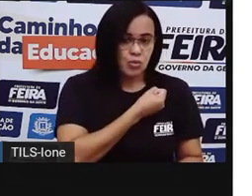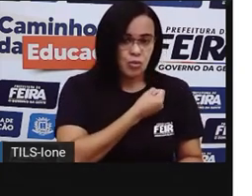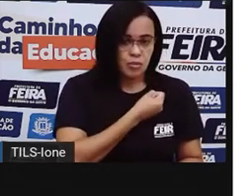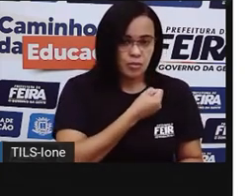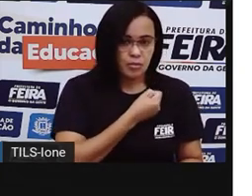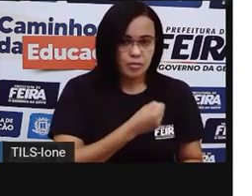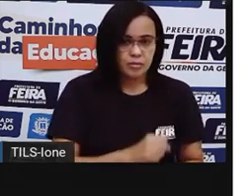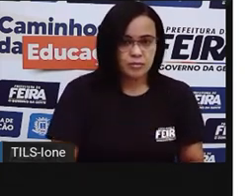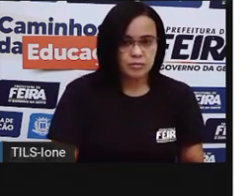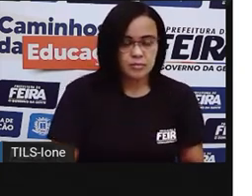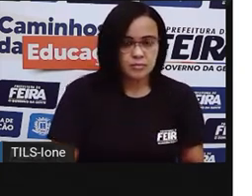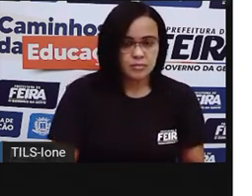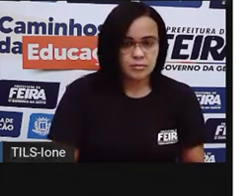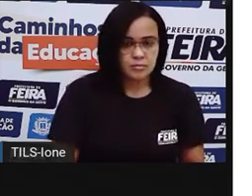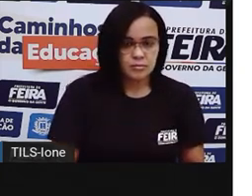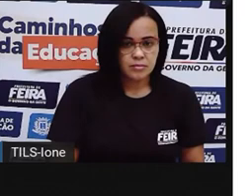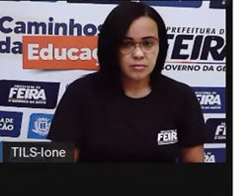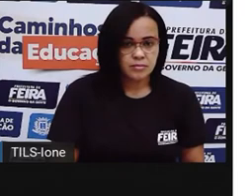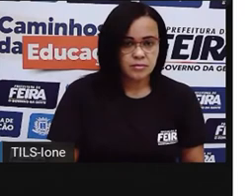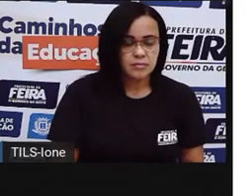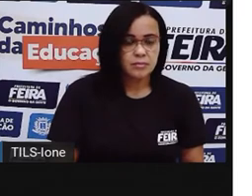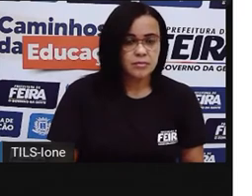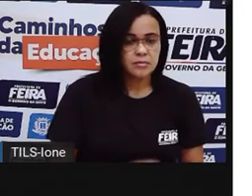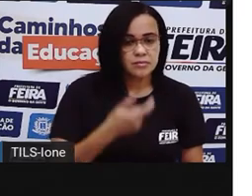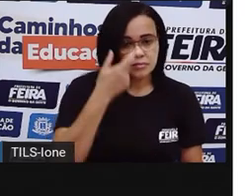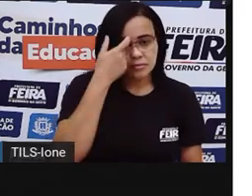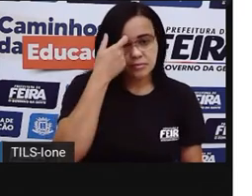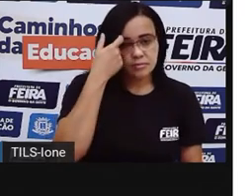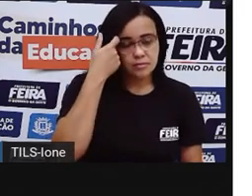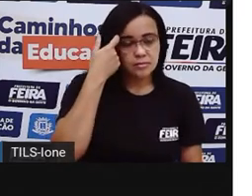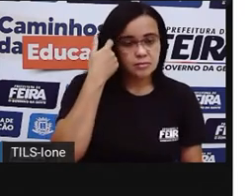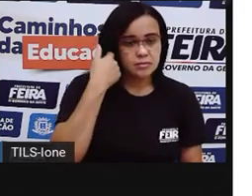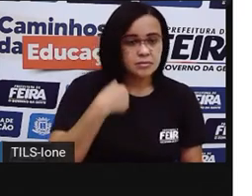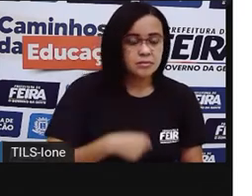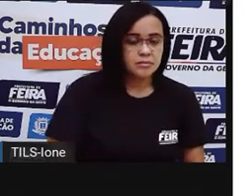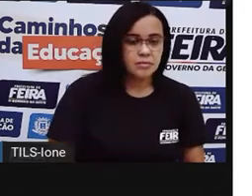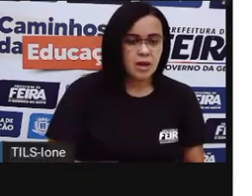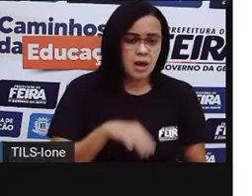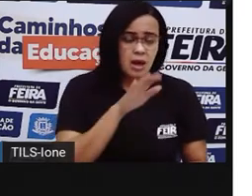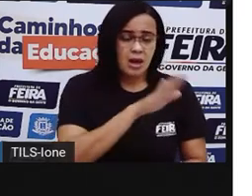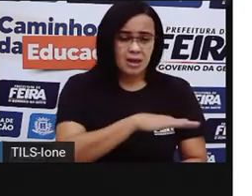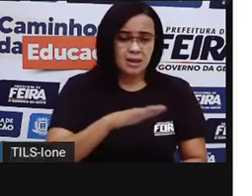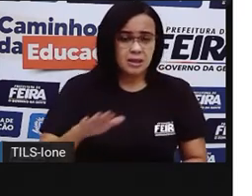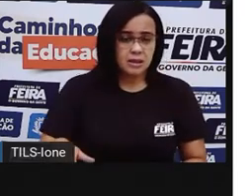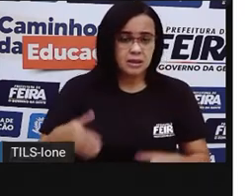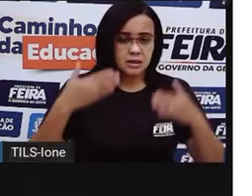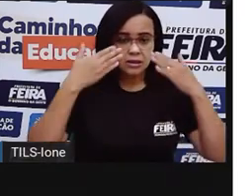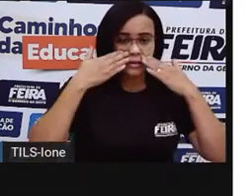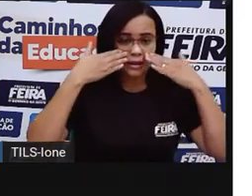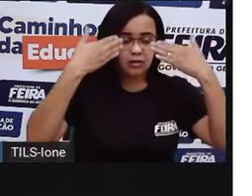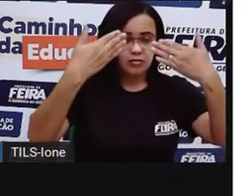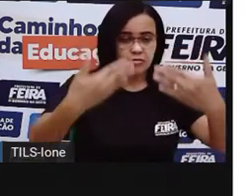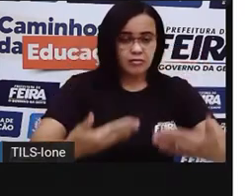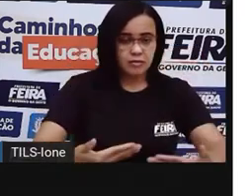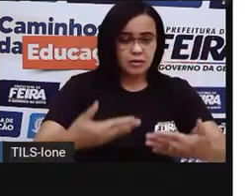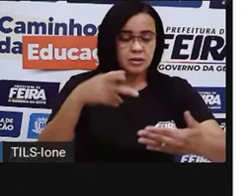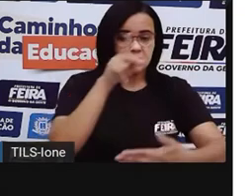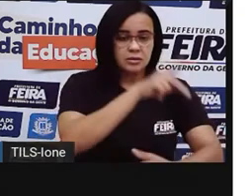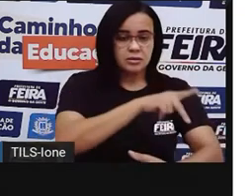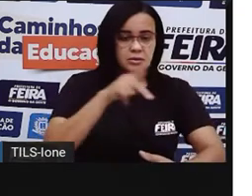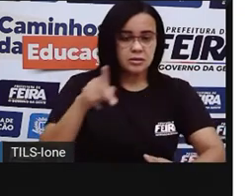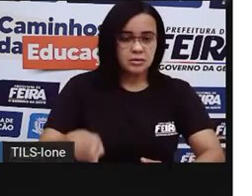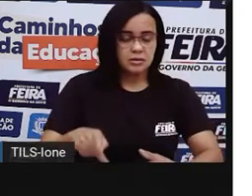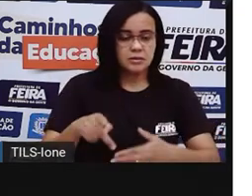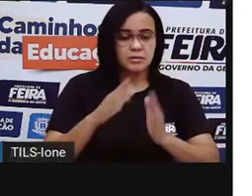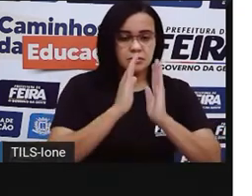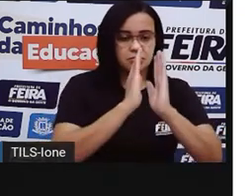coordenada da criança, tá certo? A criança que está logo à frente da professora ou do professor. Qual é a coordenada